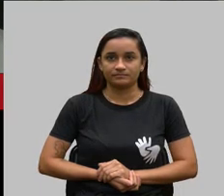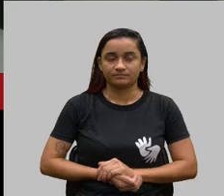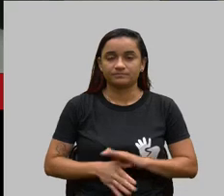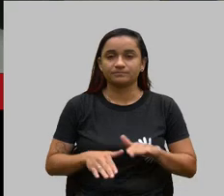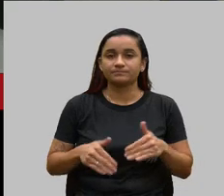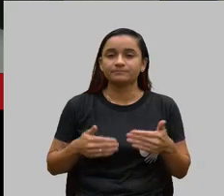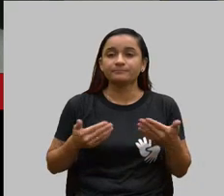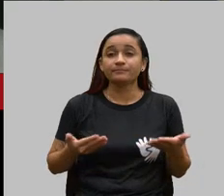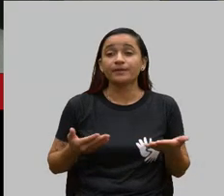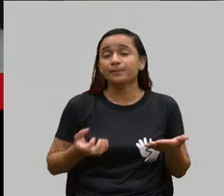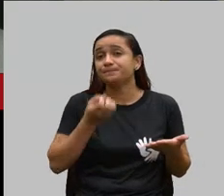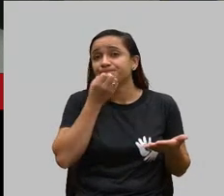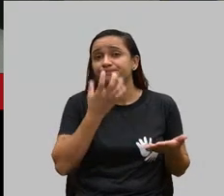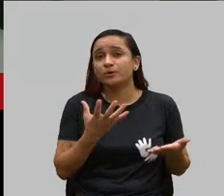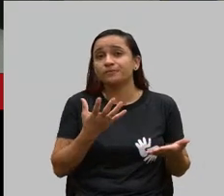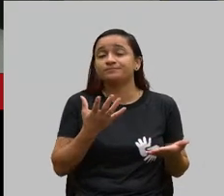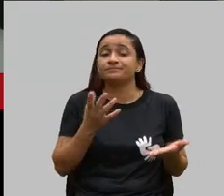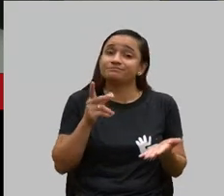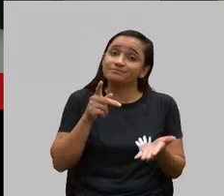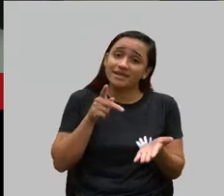Bom, na verdade,